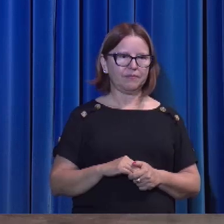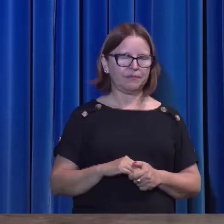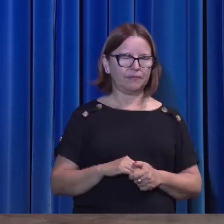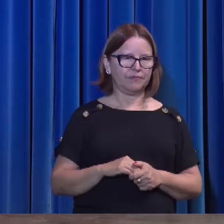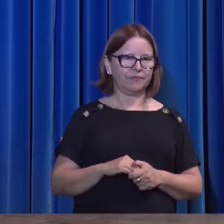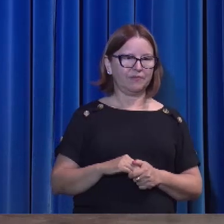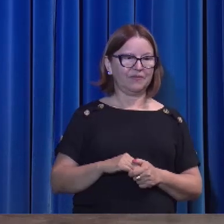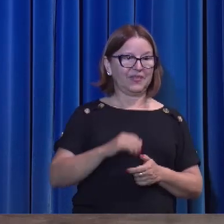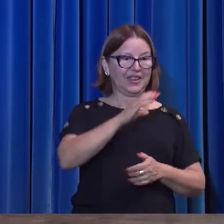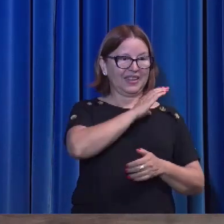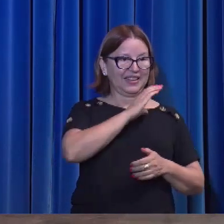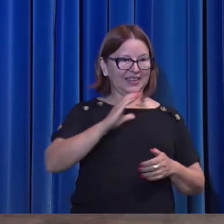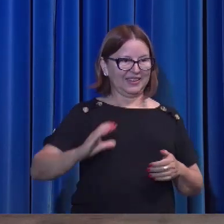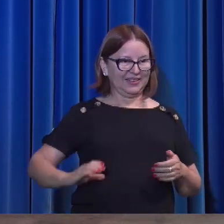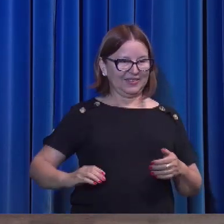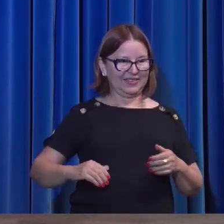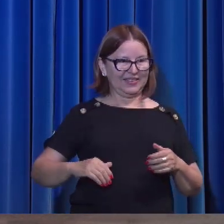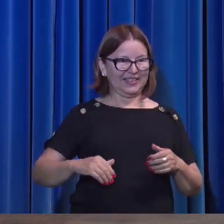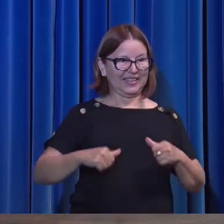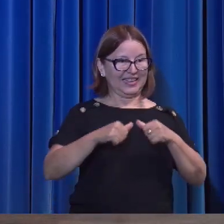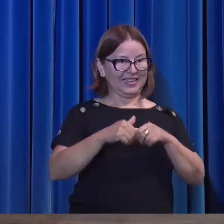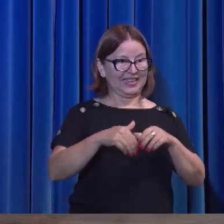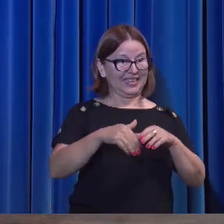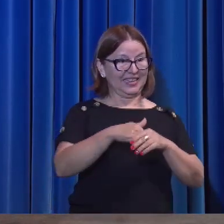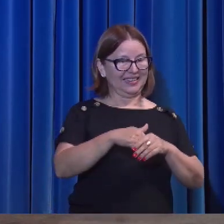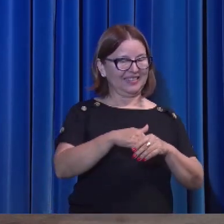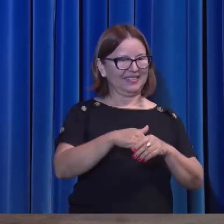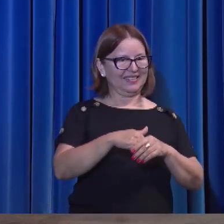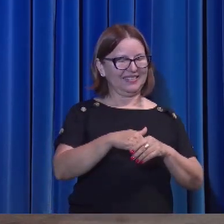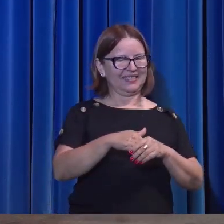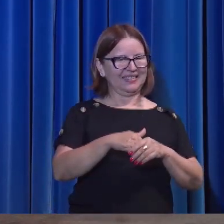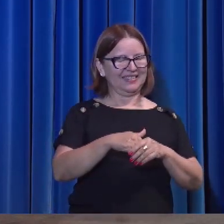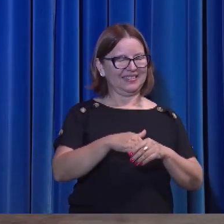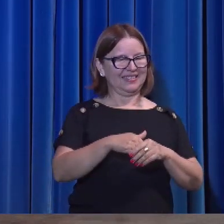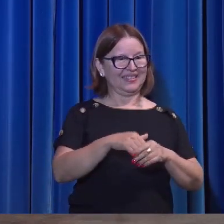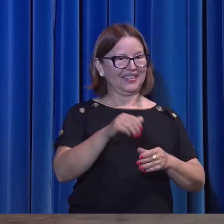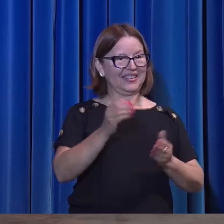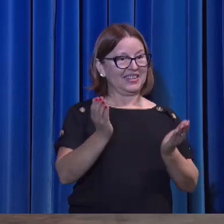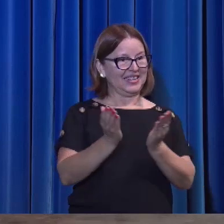Cristo está no crente, no sentido de que sua vida